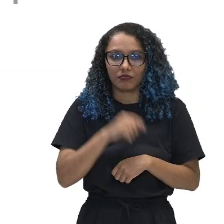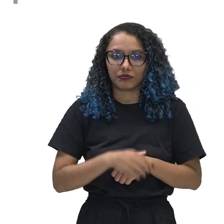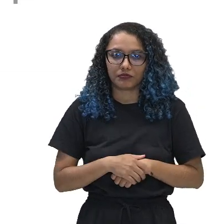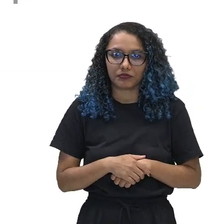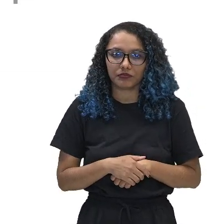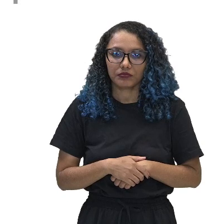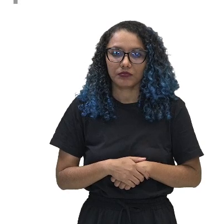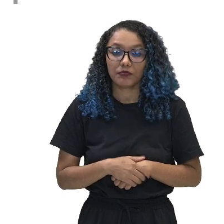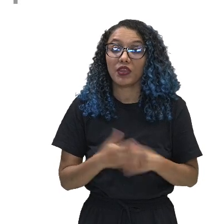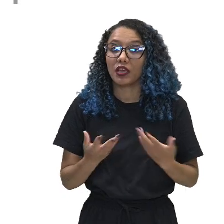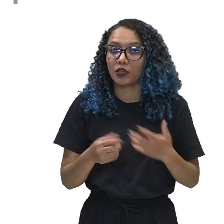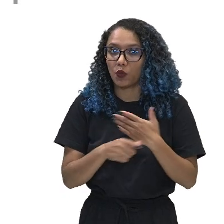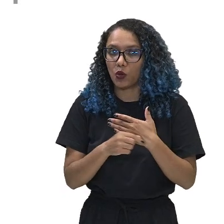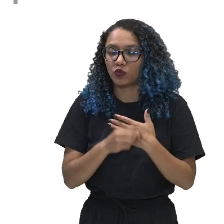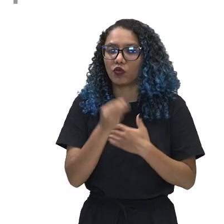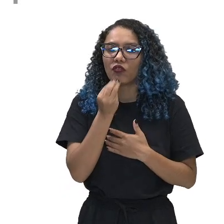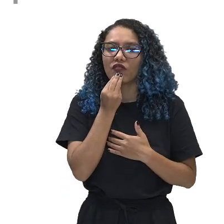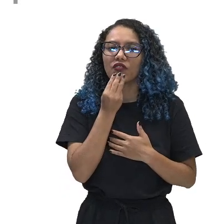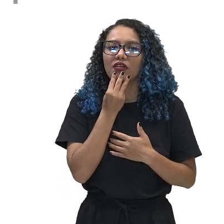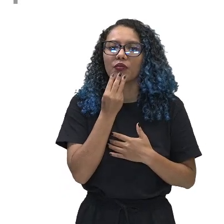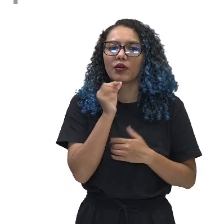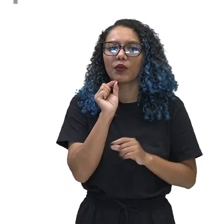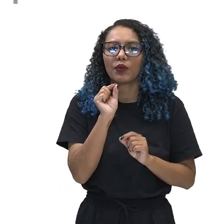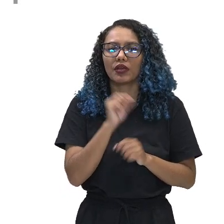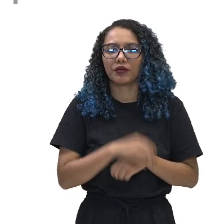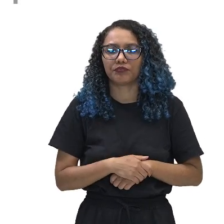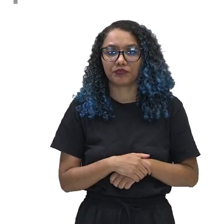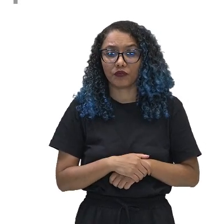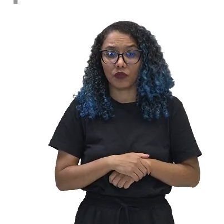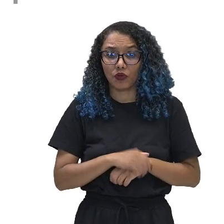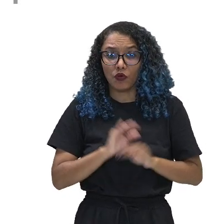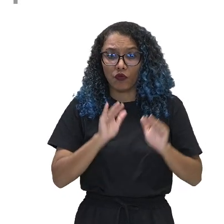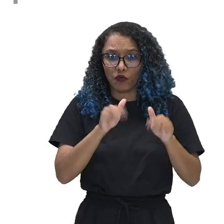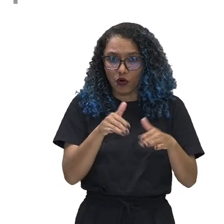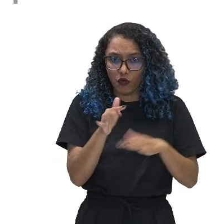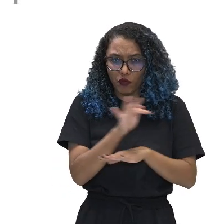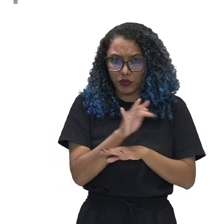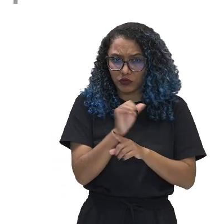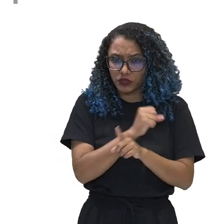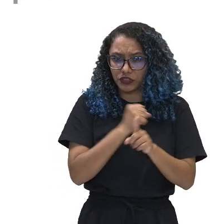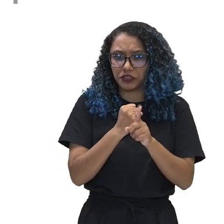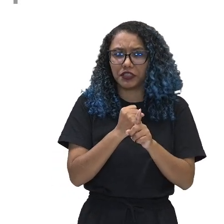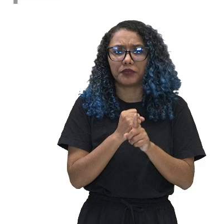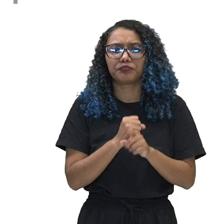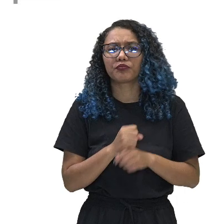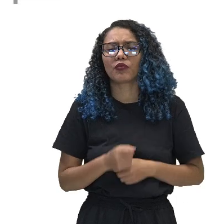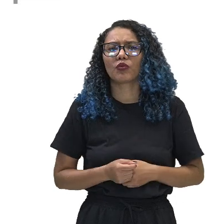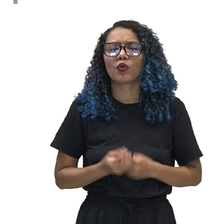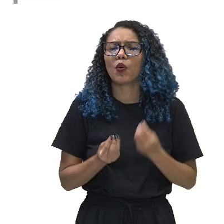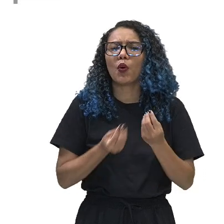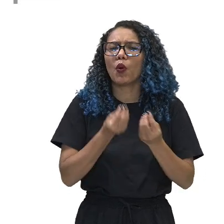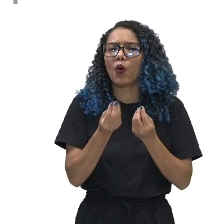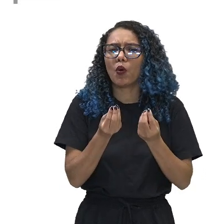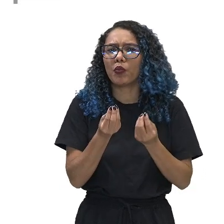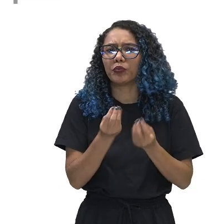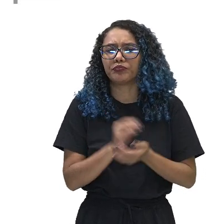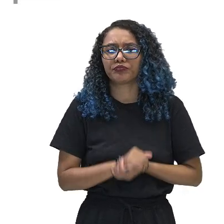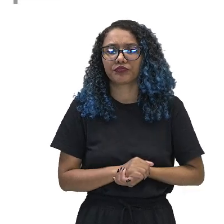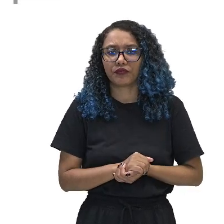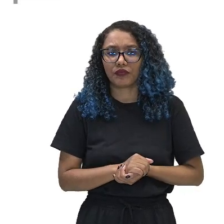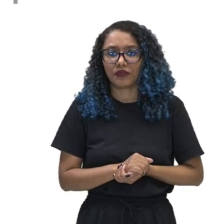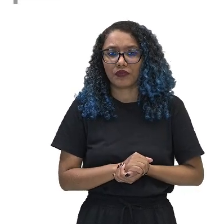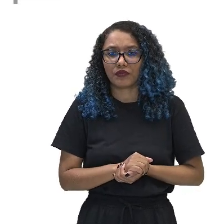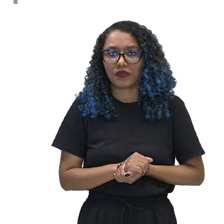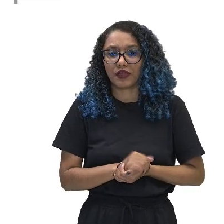Weber, o objeto formal da sociologia consiste na maneira como o sociólogo